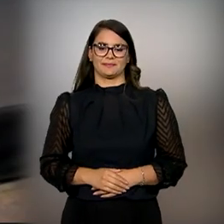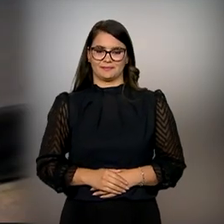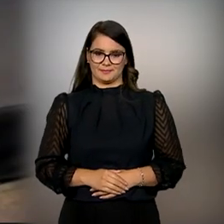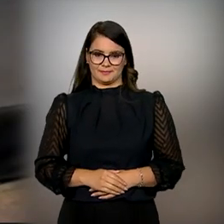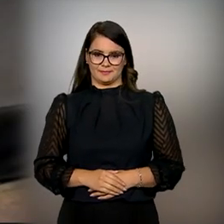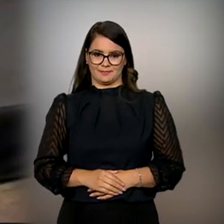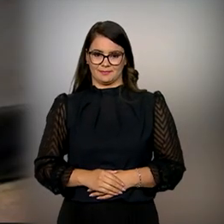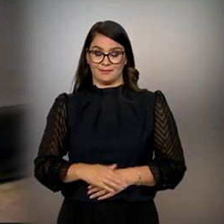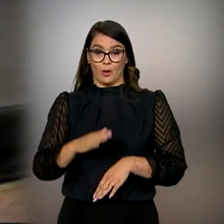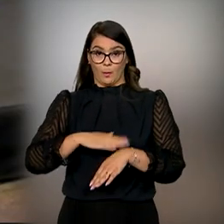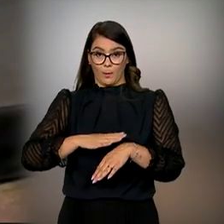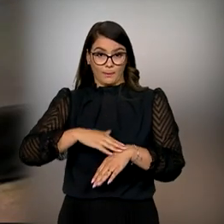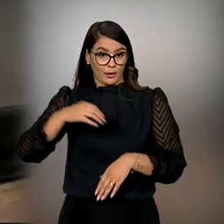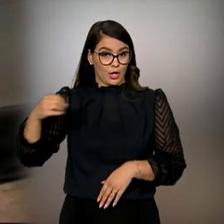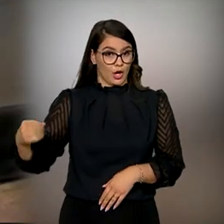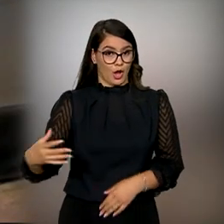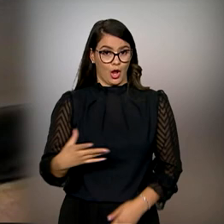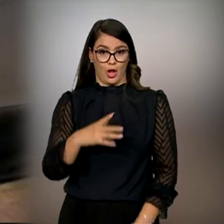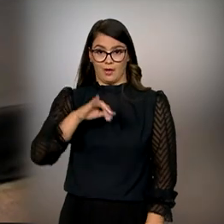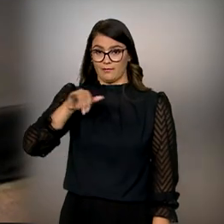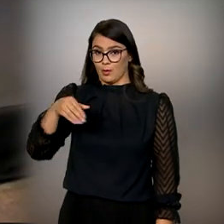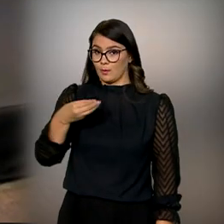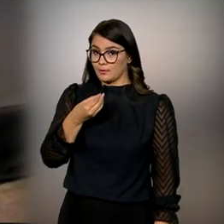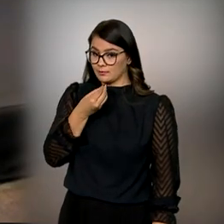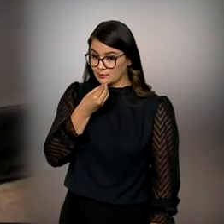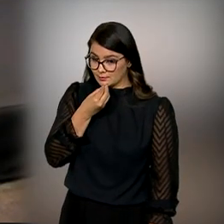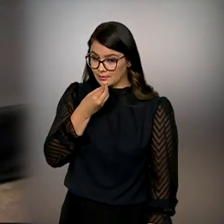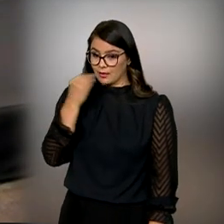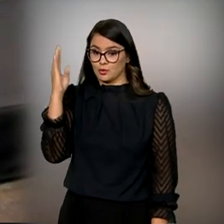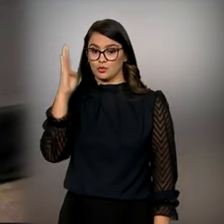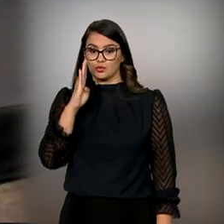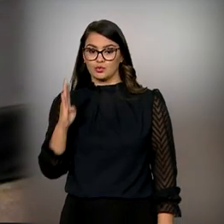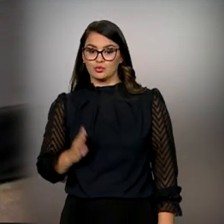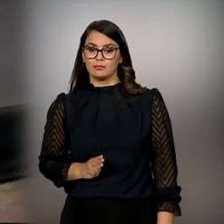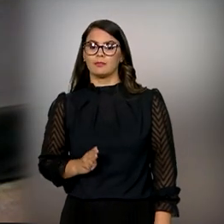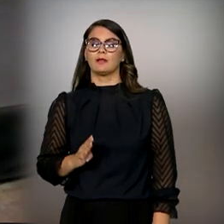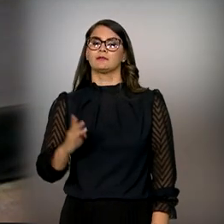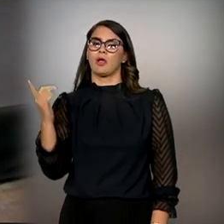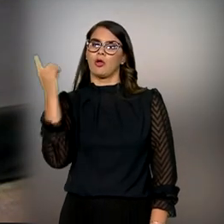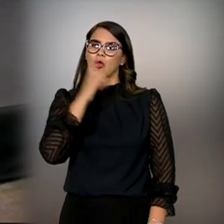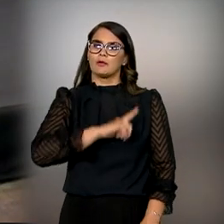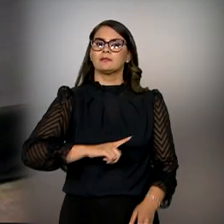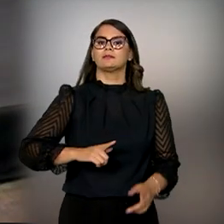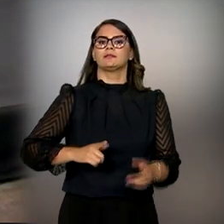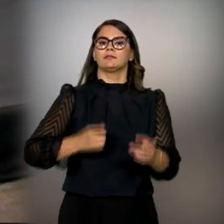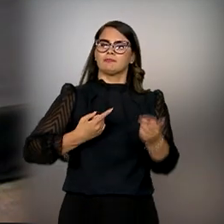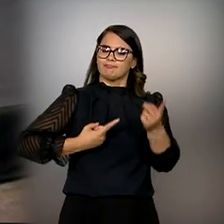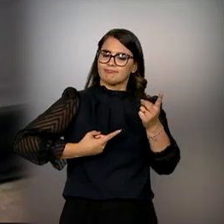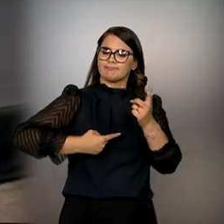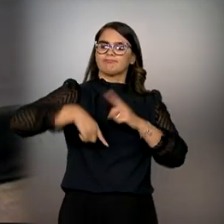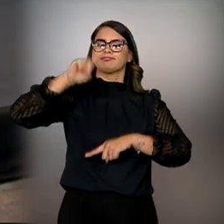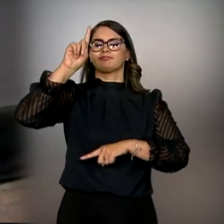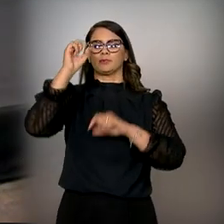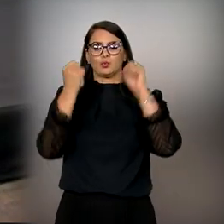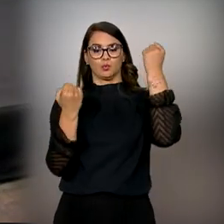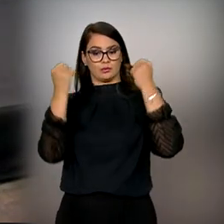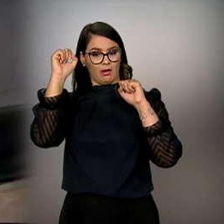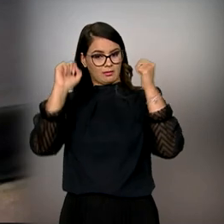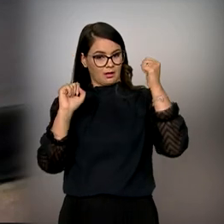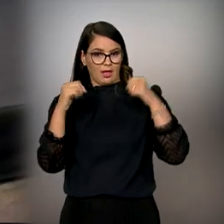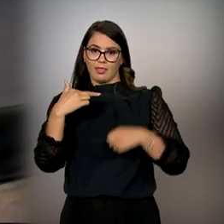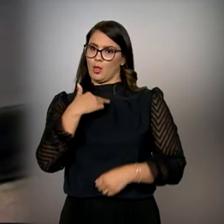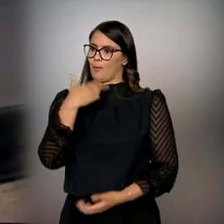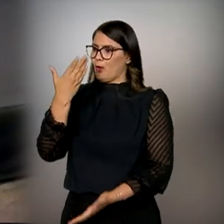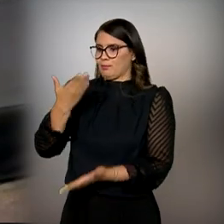É uma nova oportunidade do Brasil se reindustrializar. E nós não podemos